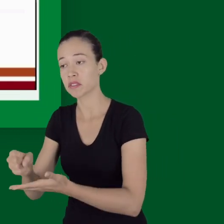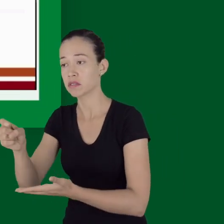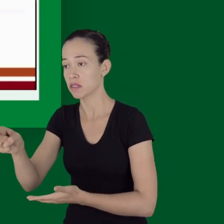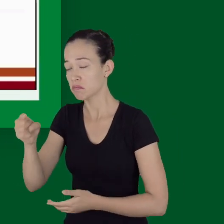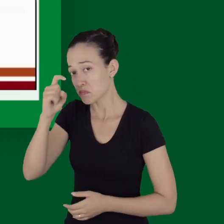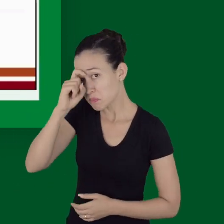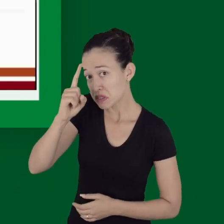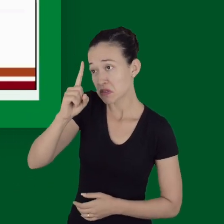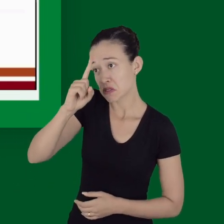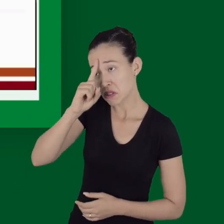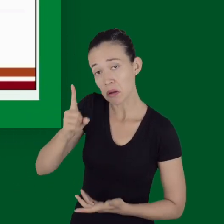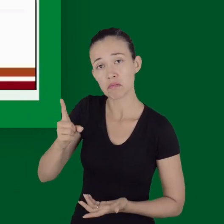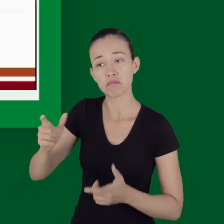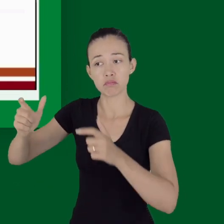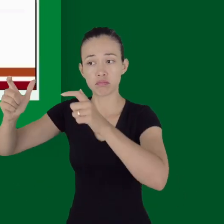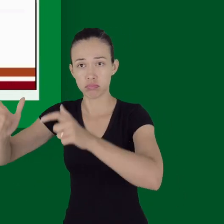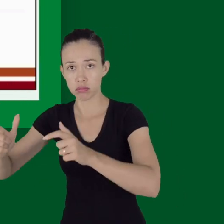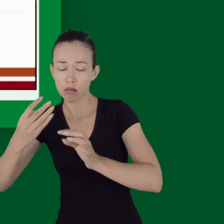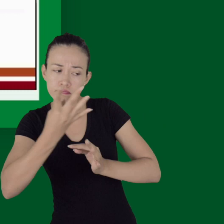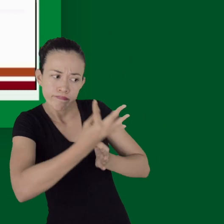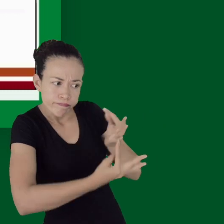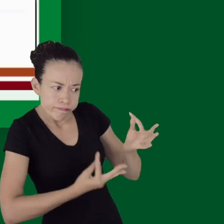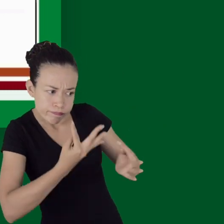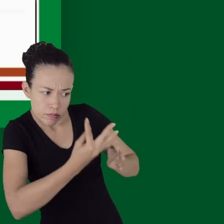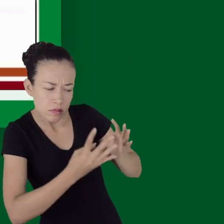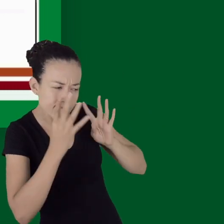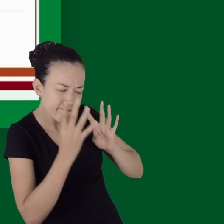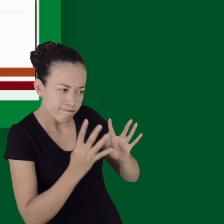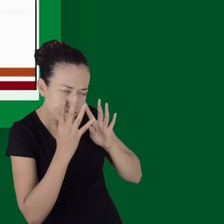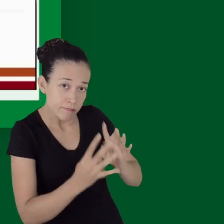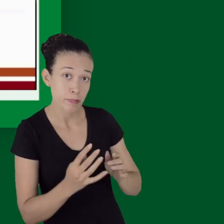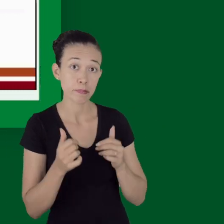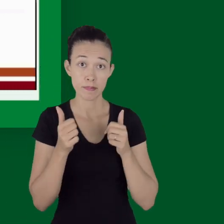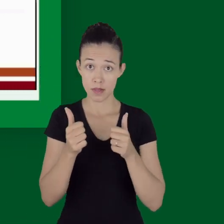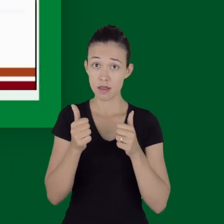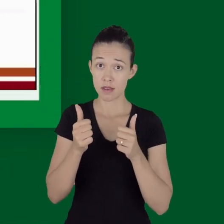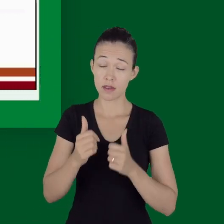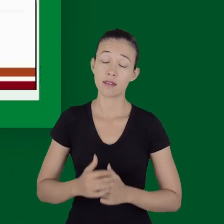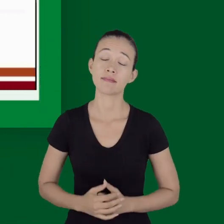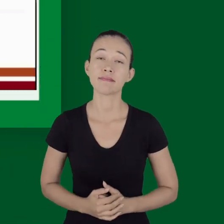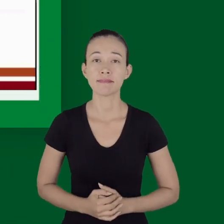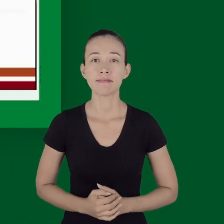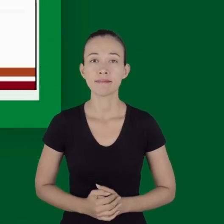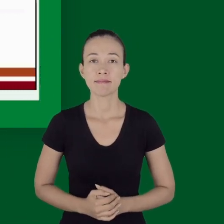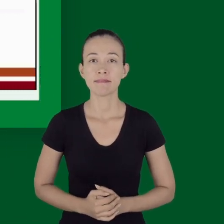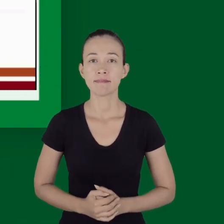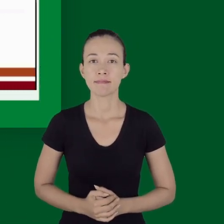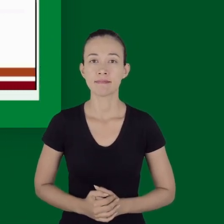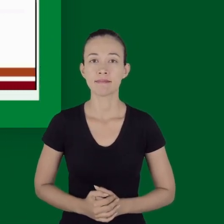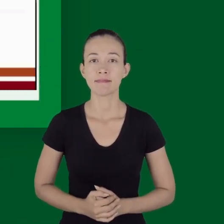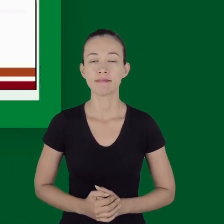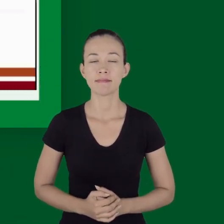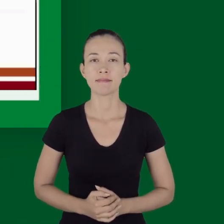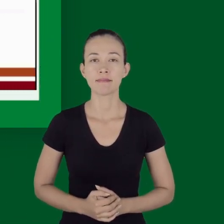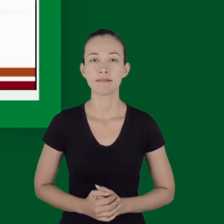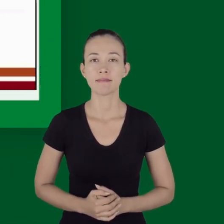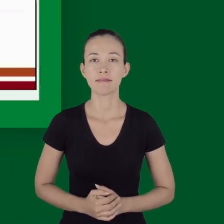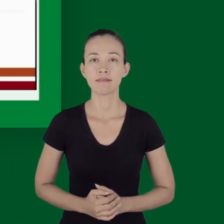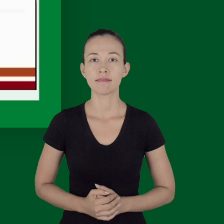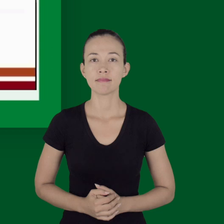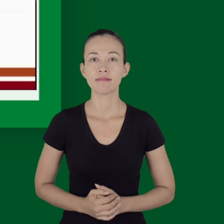cuidados definitivos para o centro de trauma ou hospital que possa fazer esse atendimento